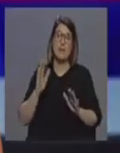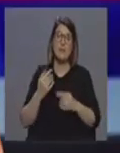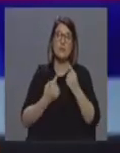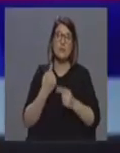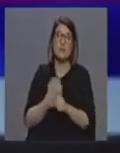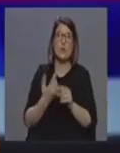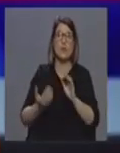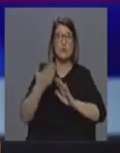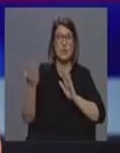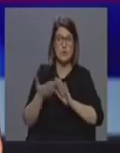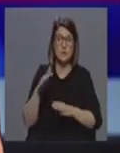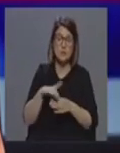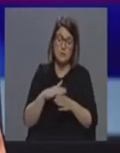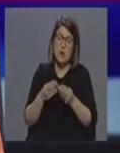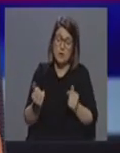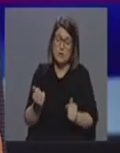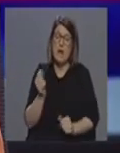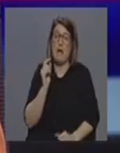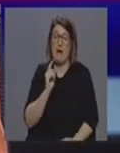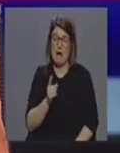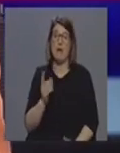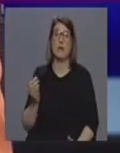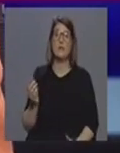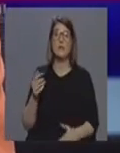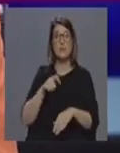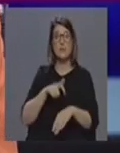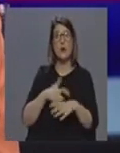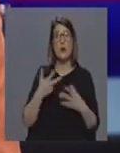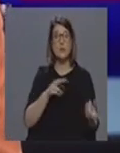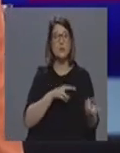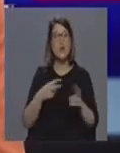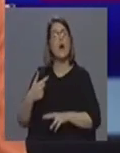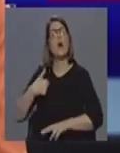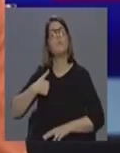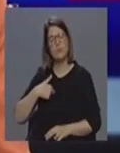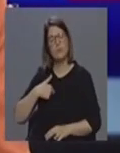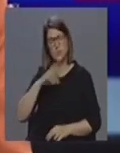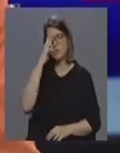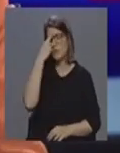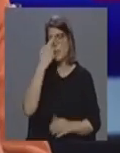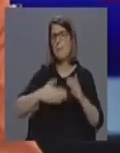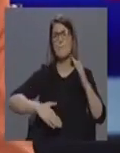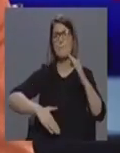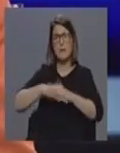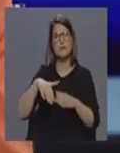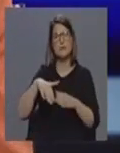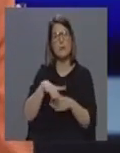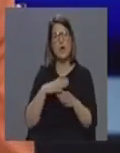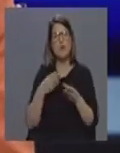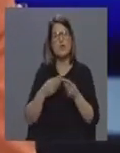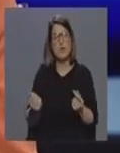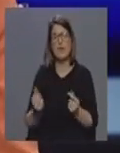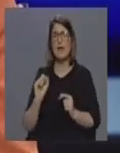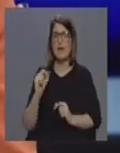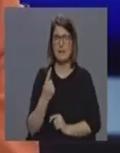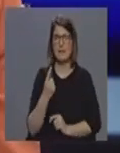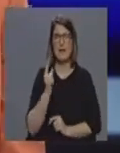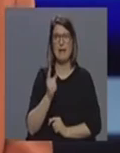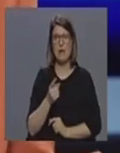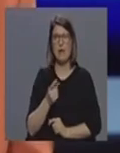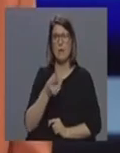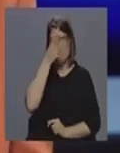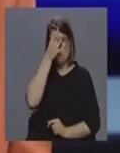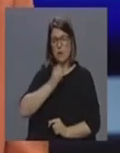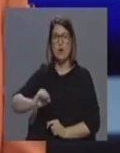urgência para se resolverem as coisas e estamos aqui numa fase de transição claro que eu sei que estão a fazer todos os esforços para que isto seja resolvido muito rapidamente na nossa